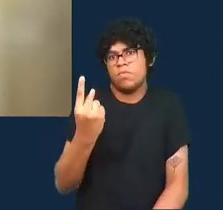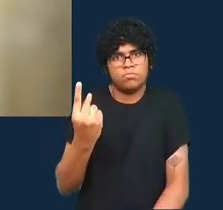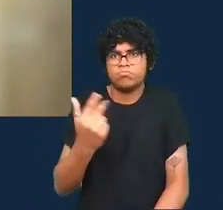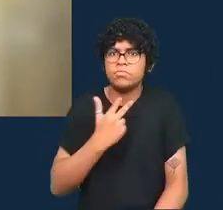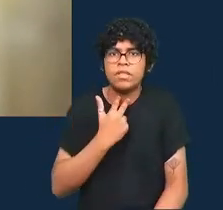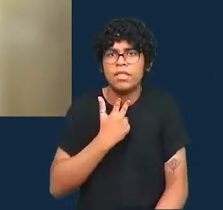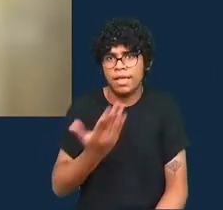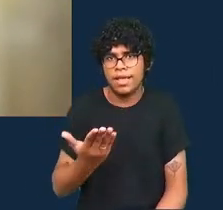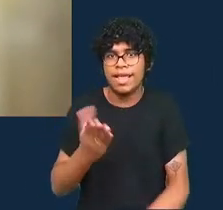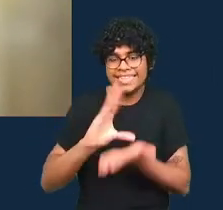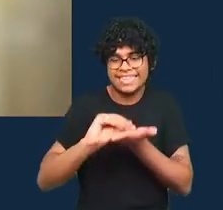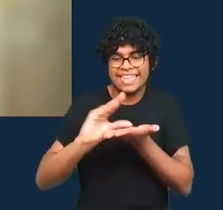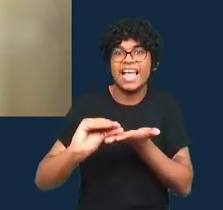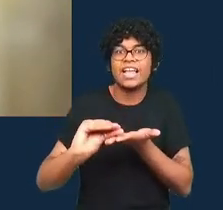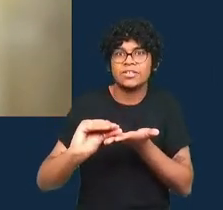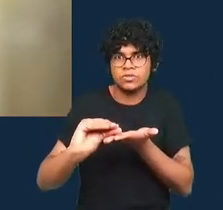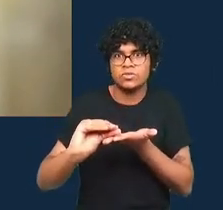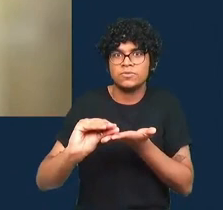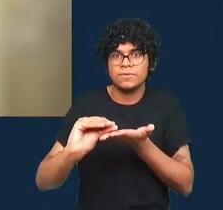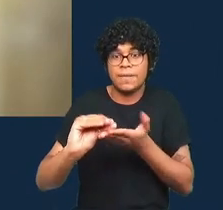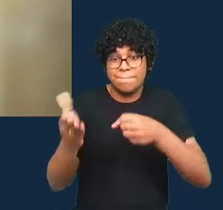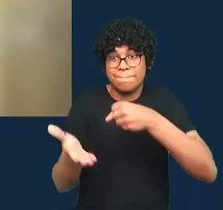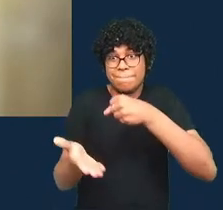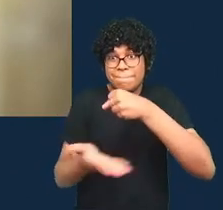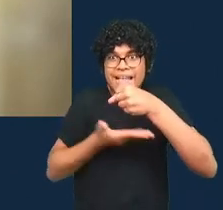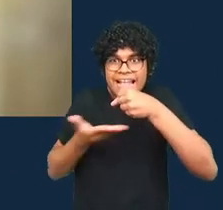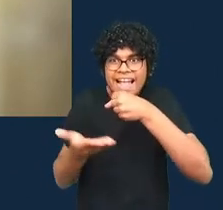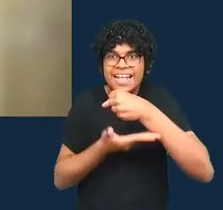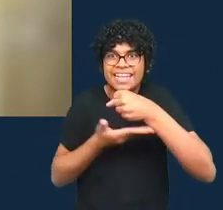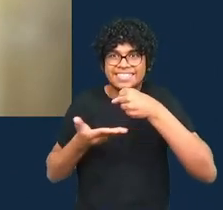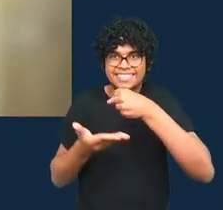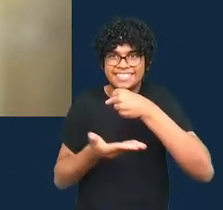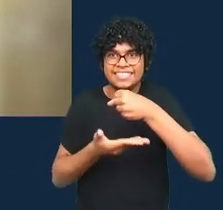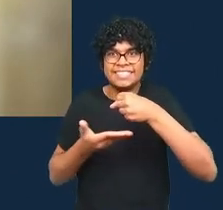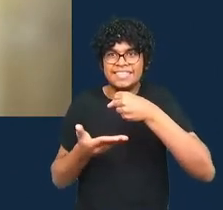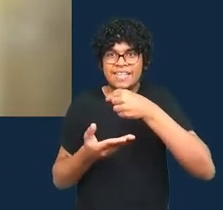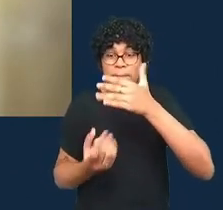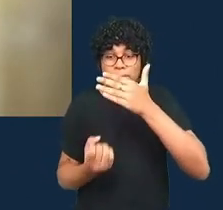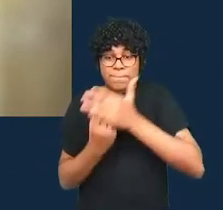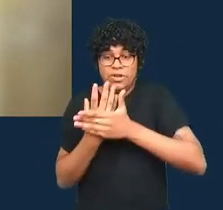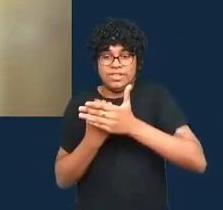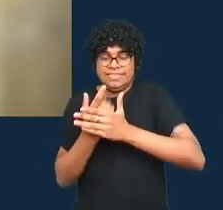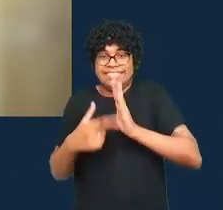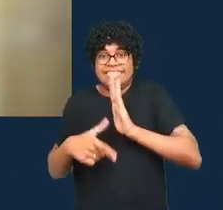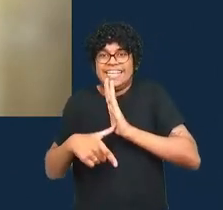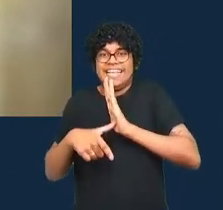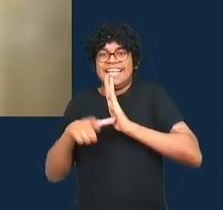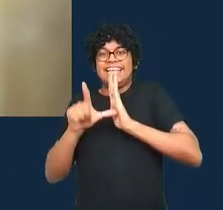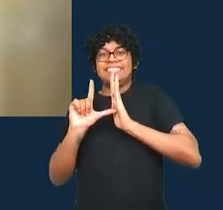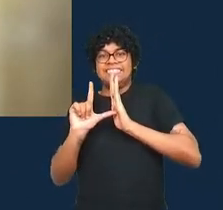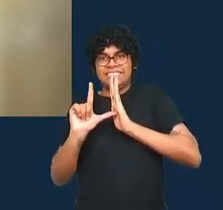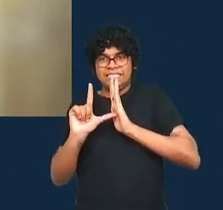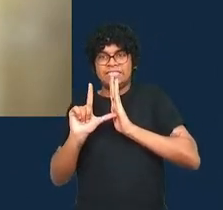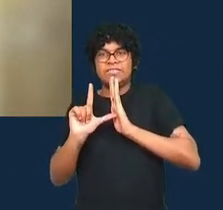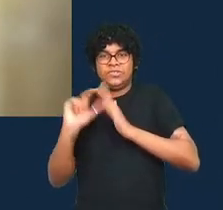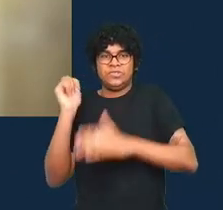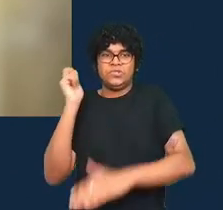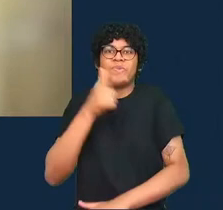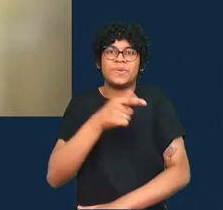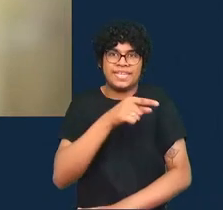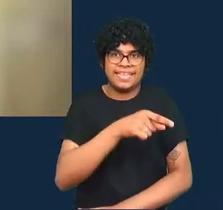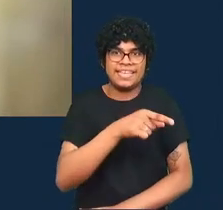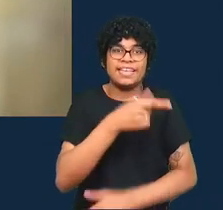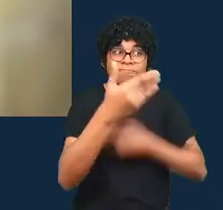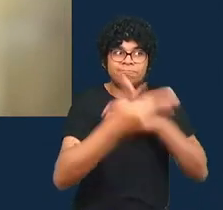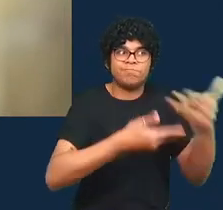dados como um fundamento que é produzido antes dessas interações todas na